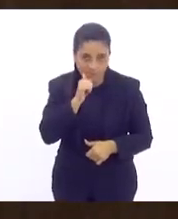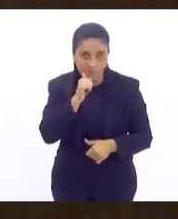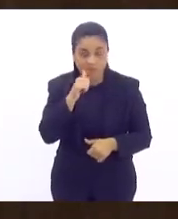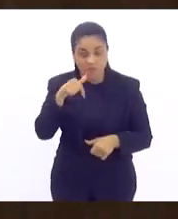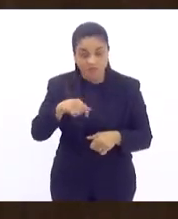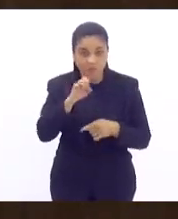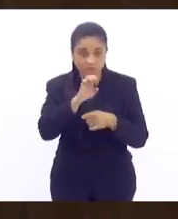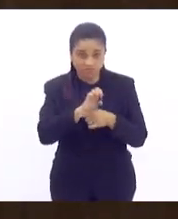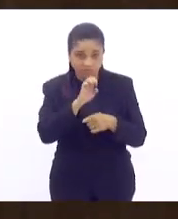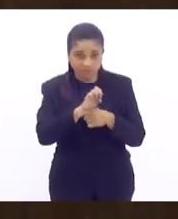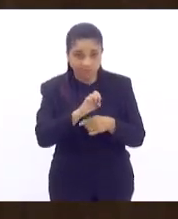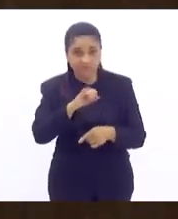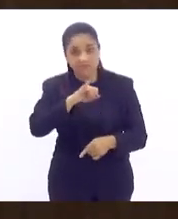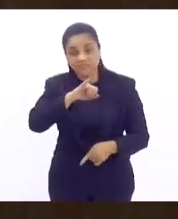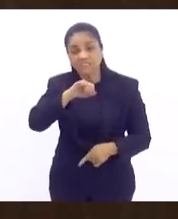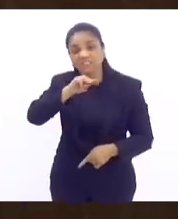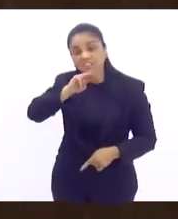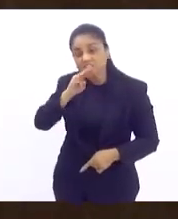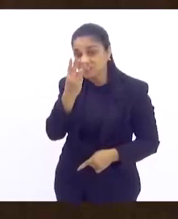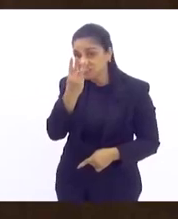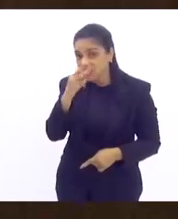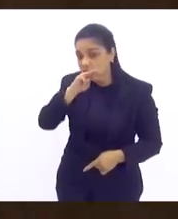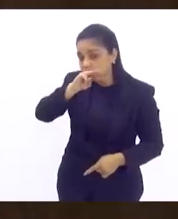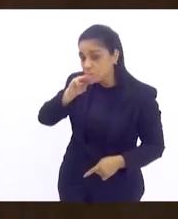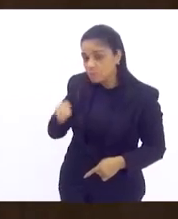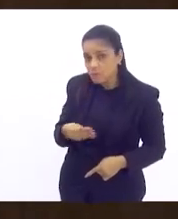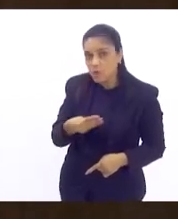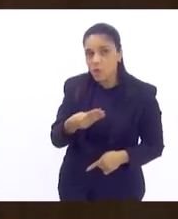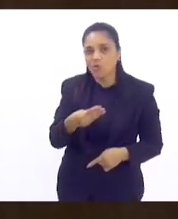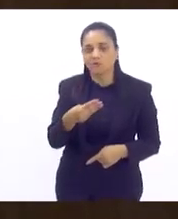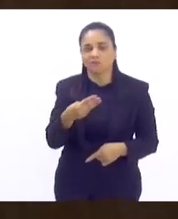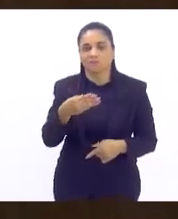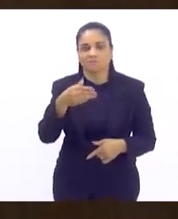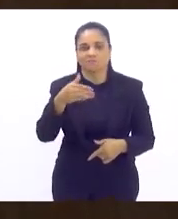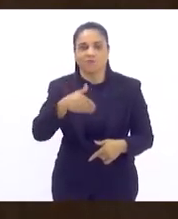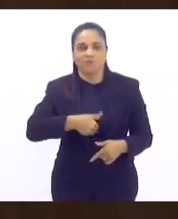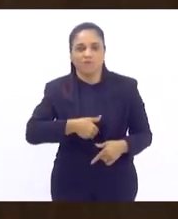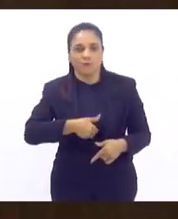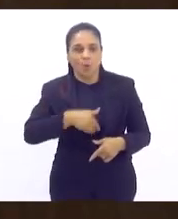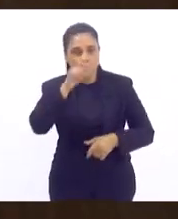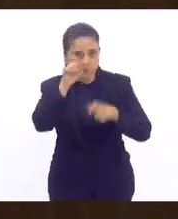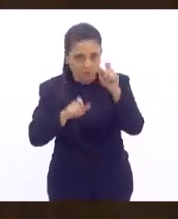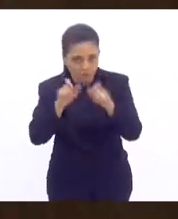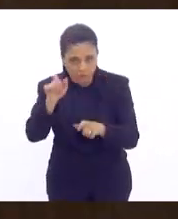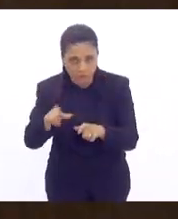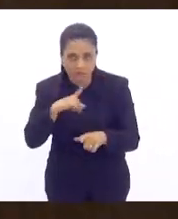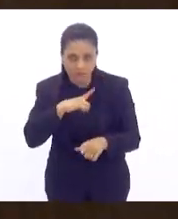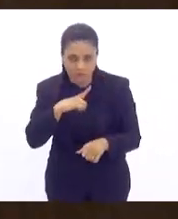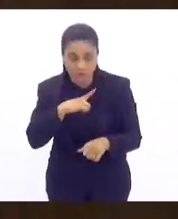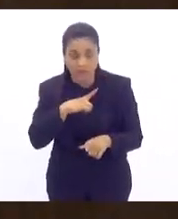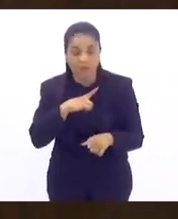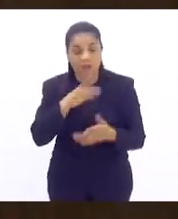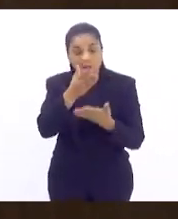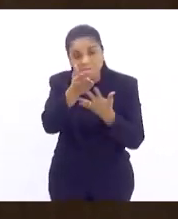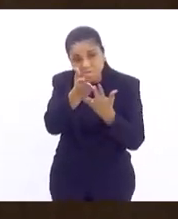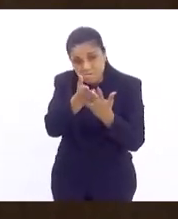pessoas passando fome ou em situação de insegurança alimentar. Mais da metade desses 3 milhões,